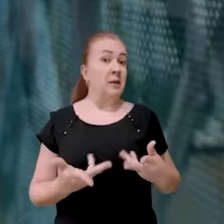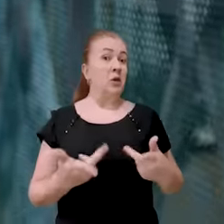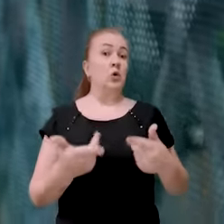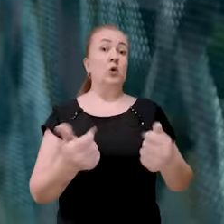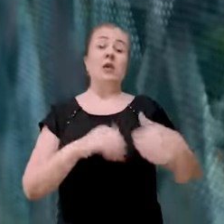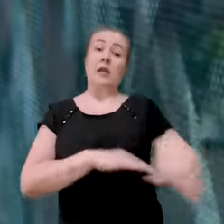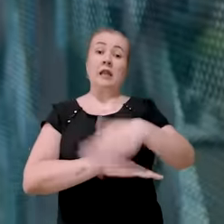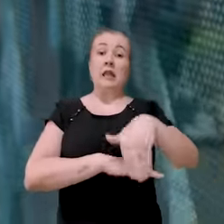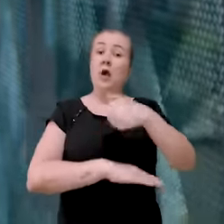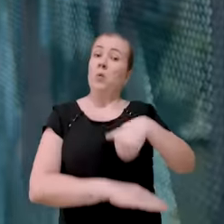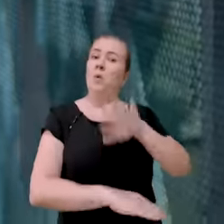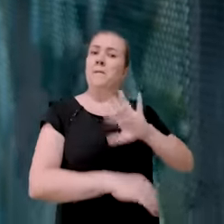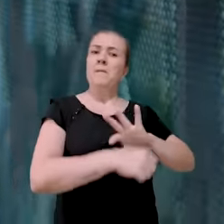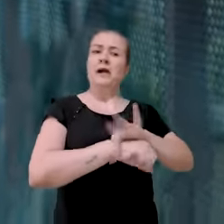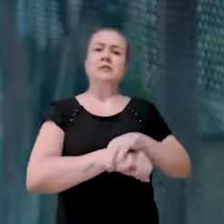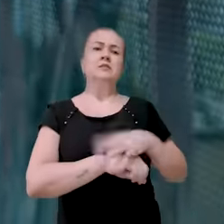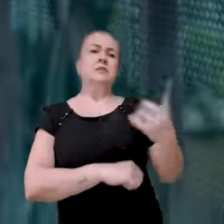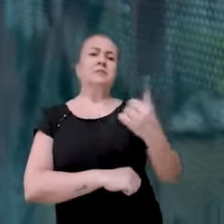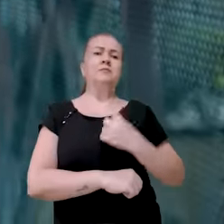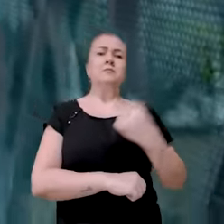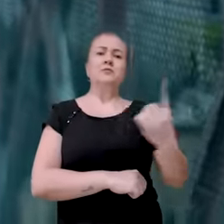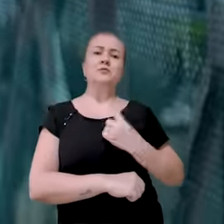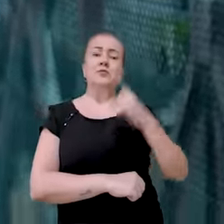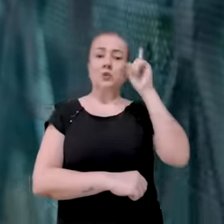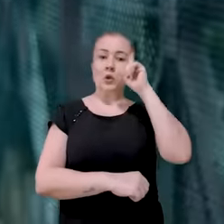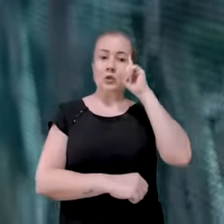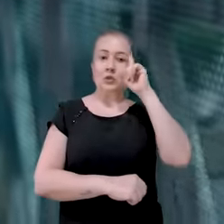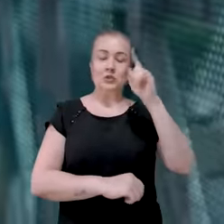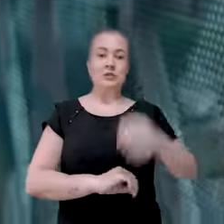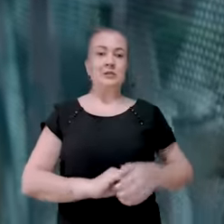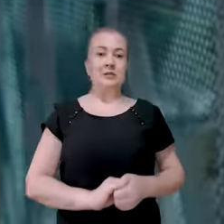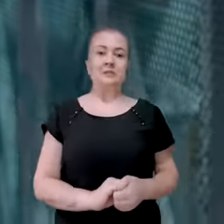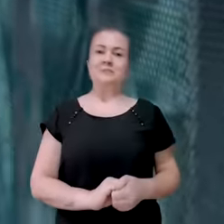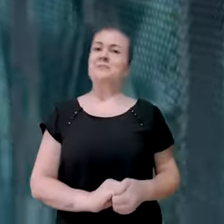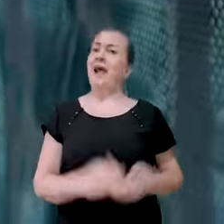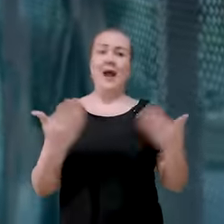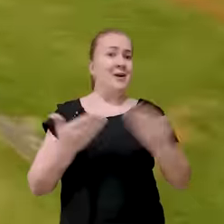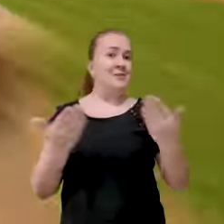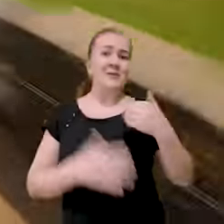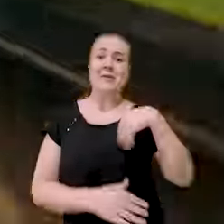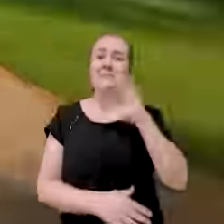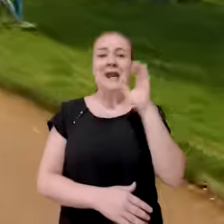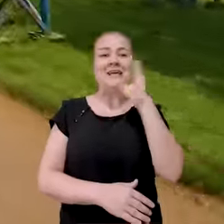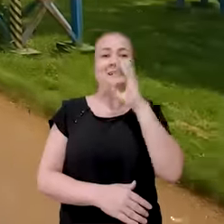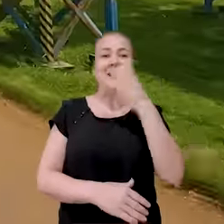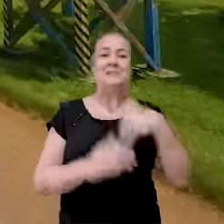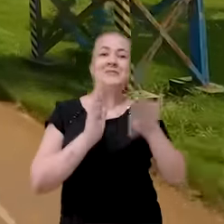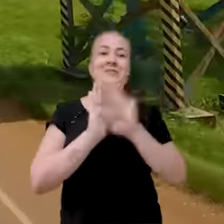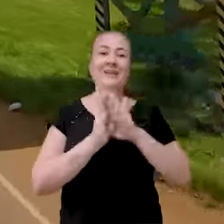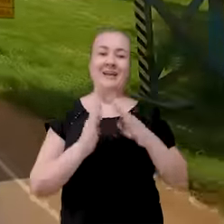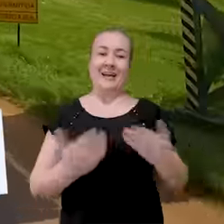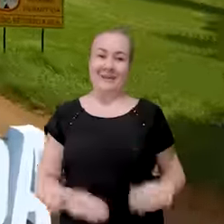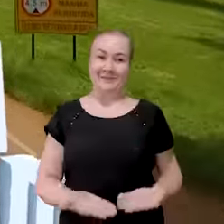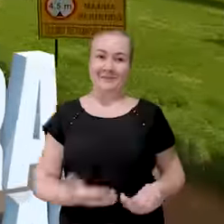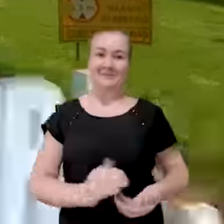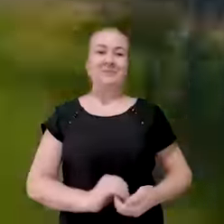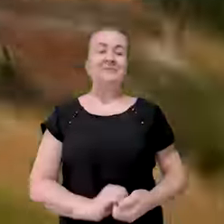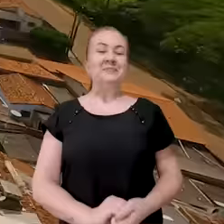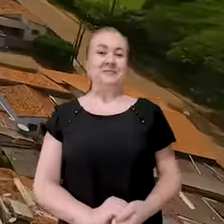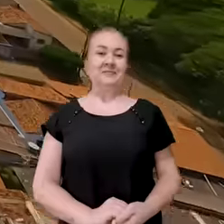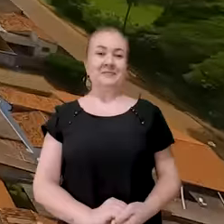Tem melhorias no acesso com mais segurança no vai e volta do dia a dia. Fica muito mais rápido chegar aqui!